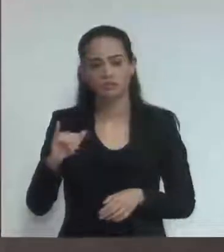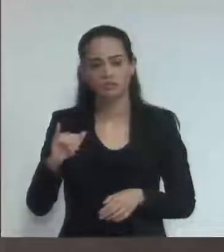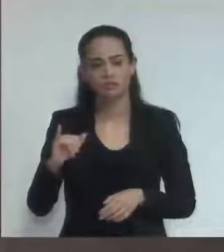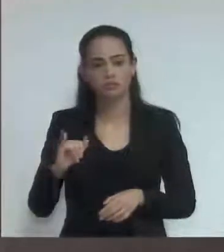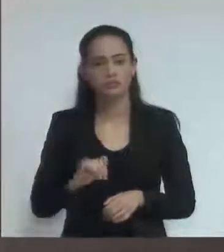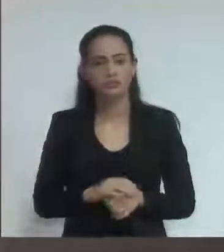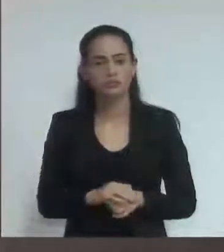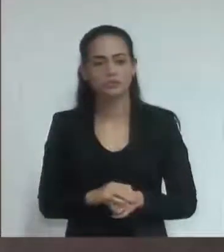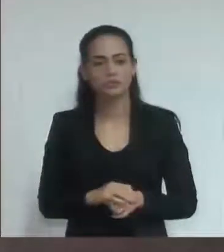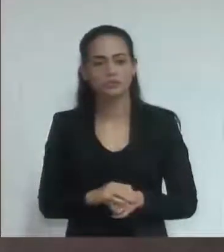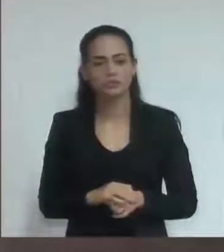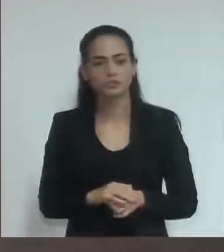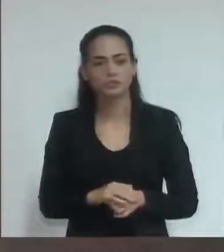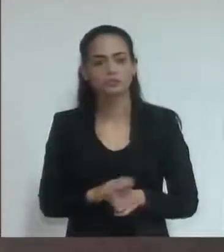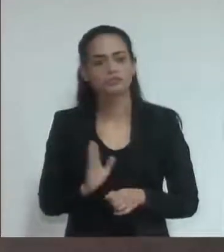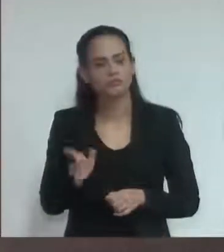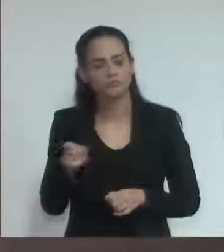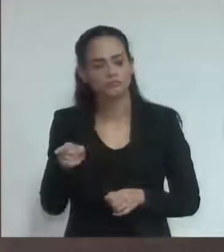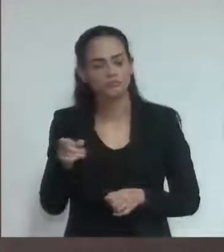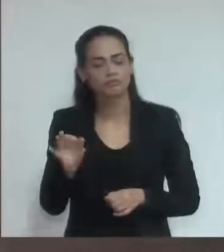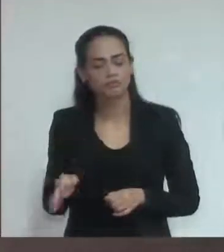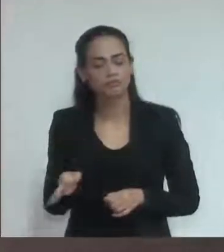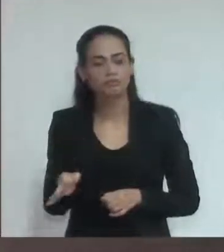com certeza vai investigar,